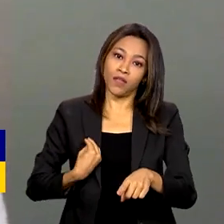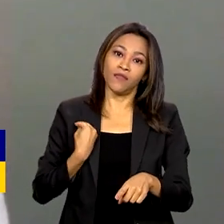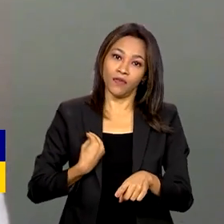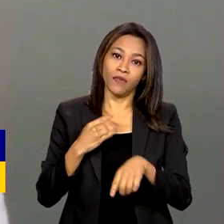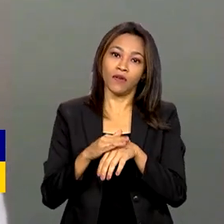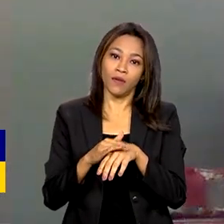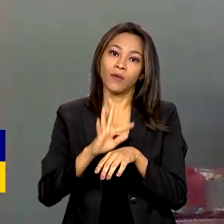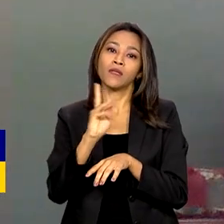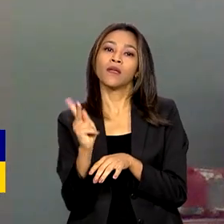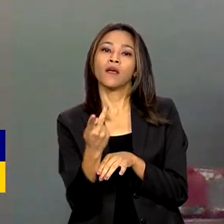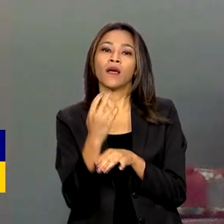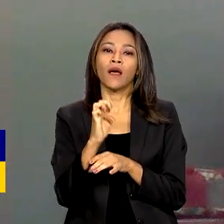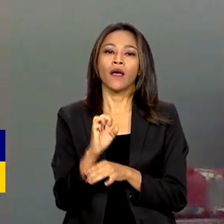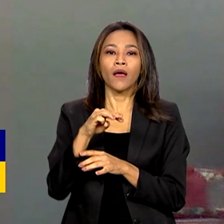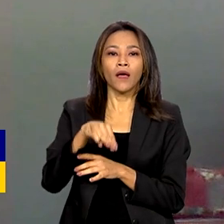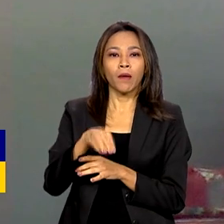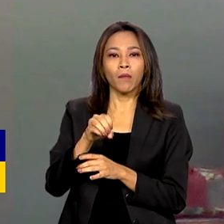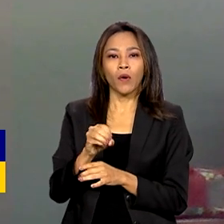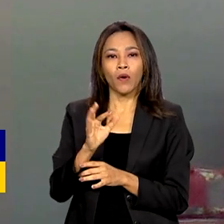hemofilia.